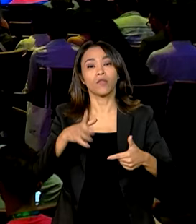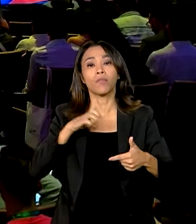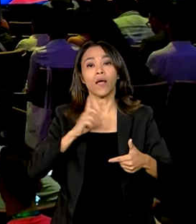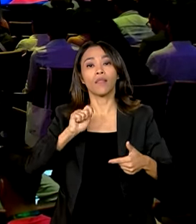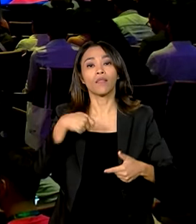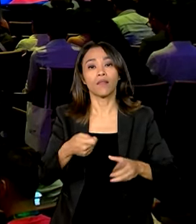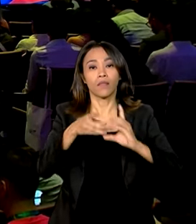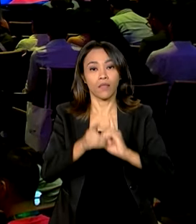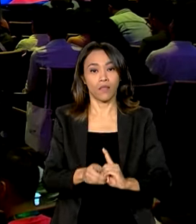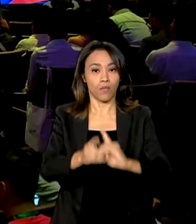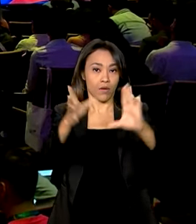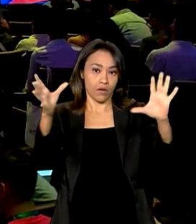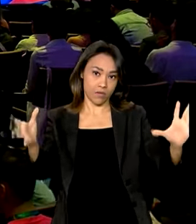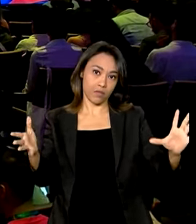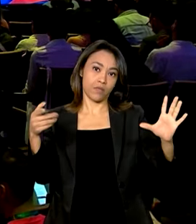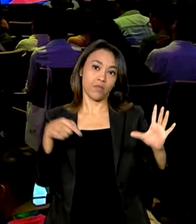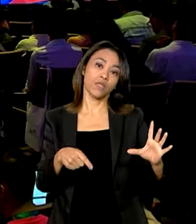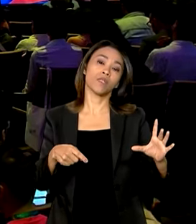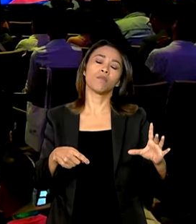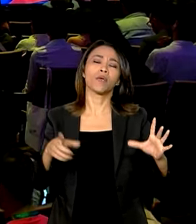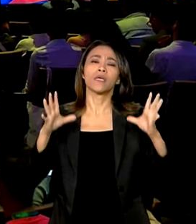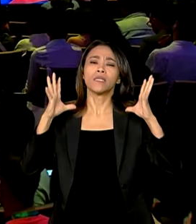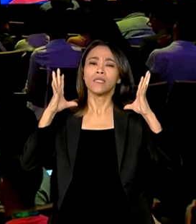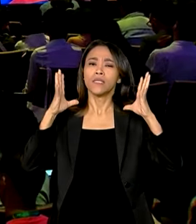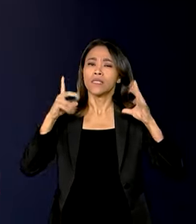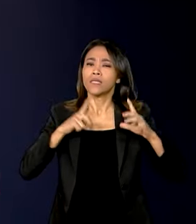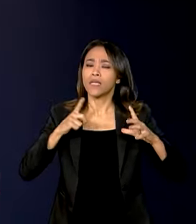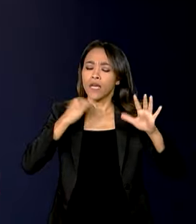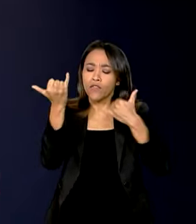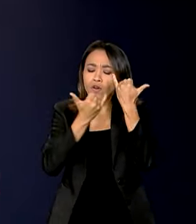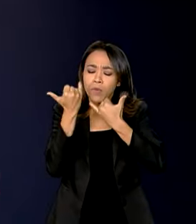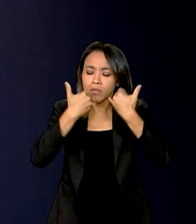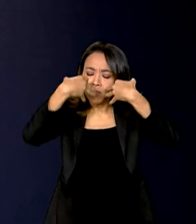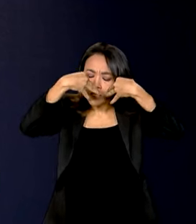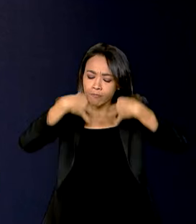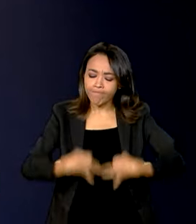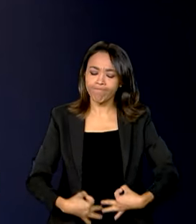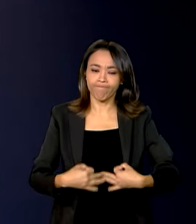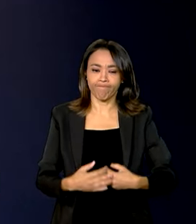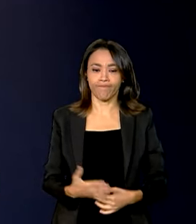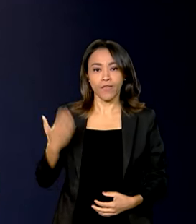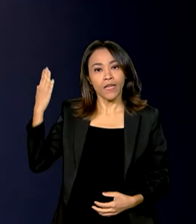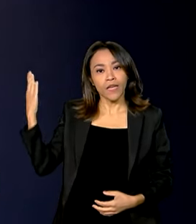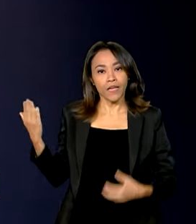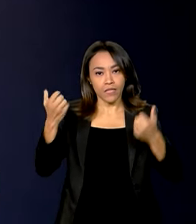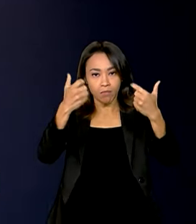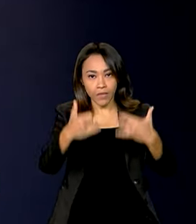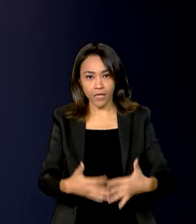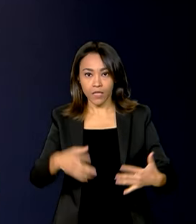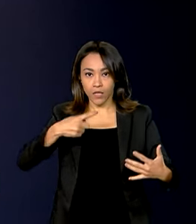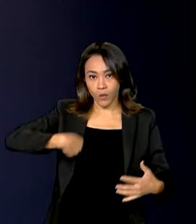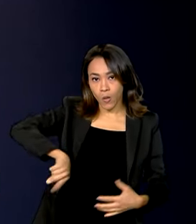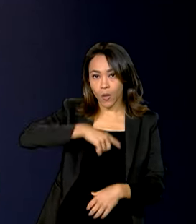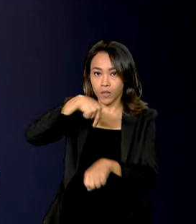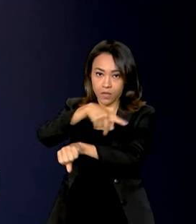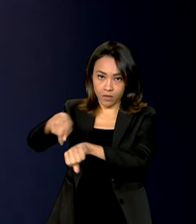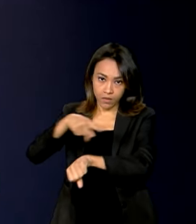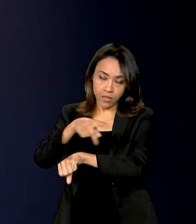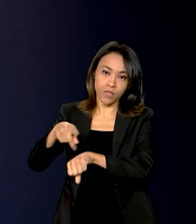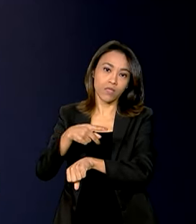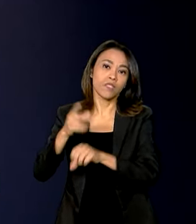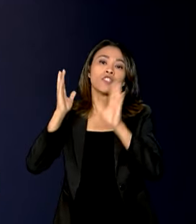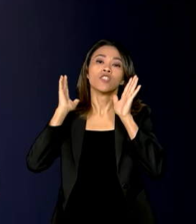internacional para a promoção da integridade da informação. Nosso país aderiu à parceria informal